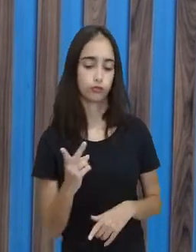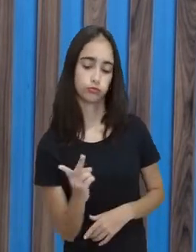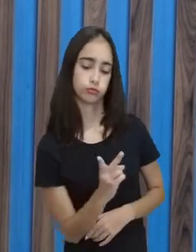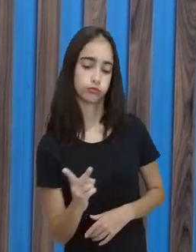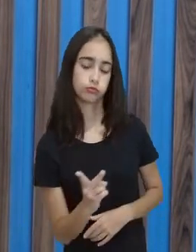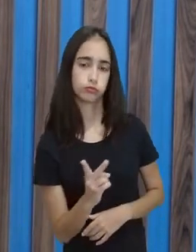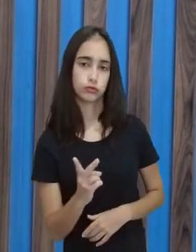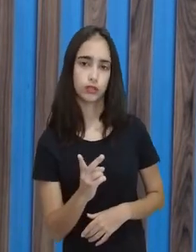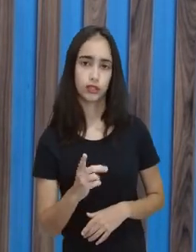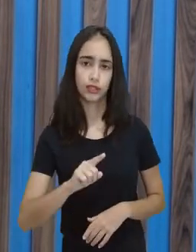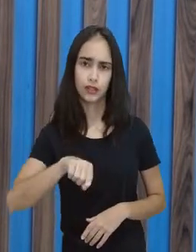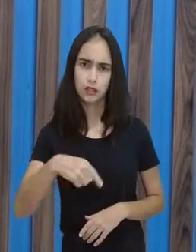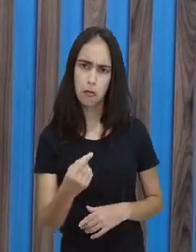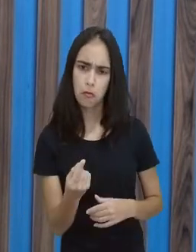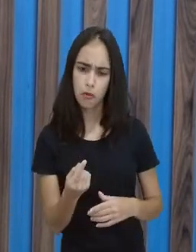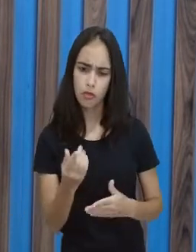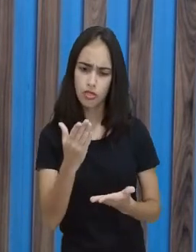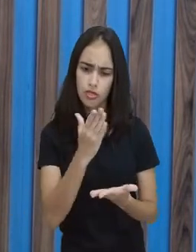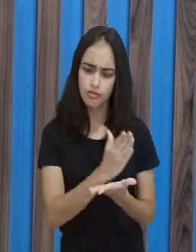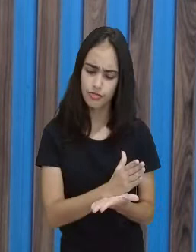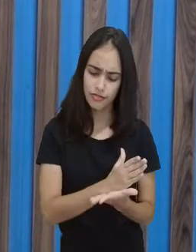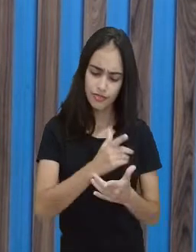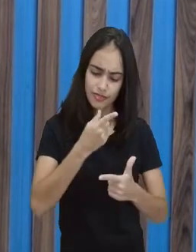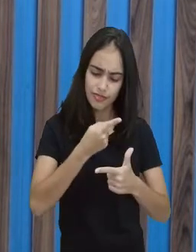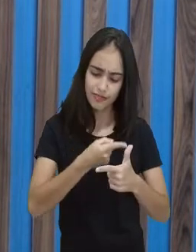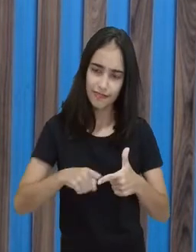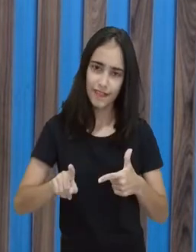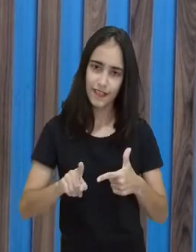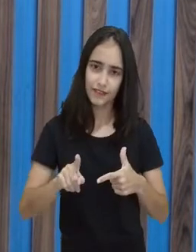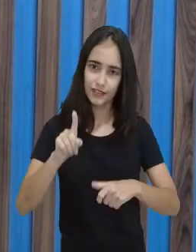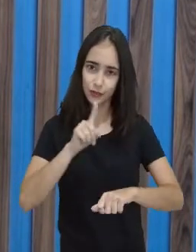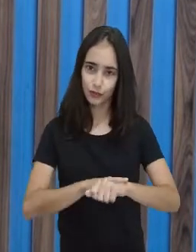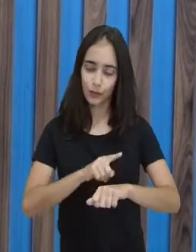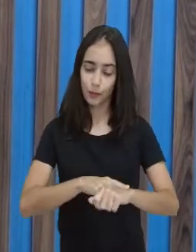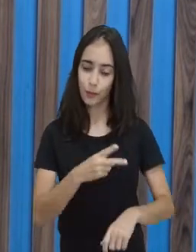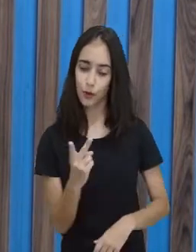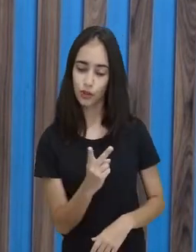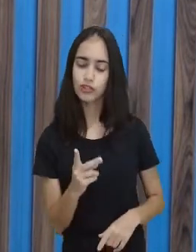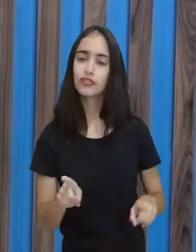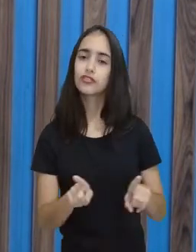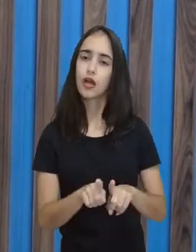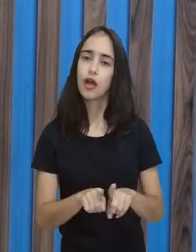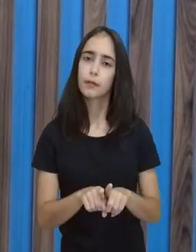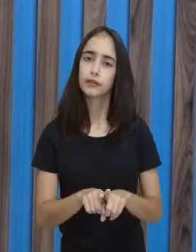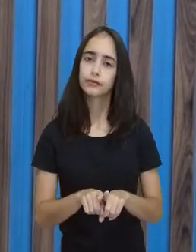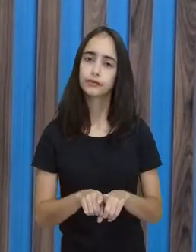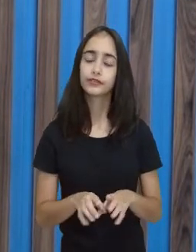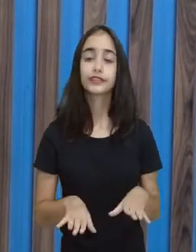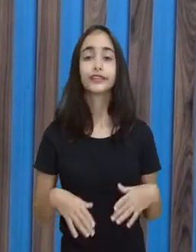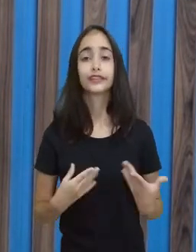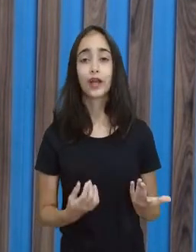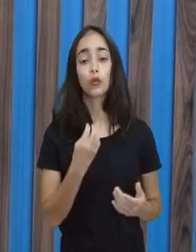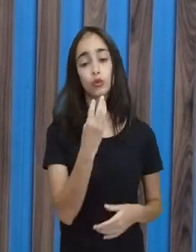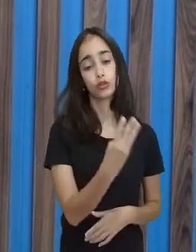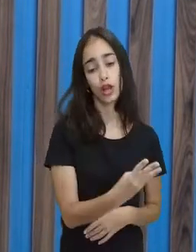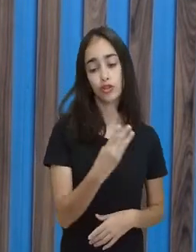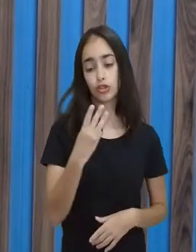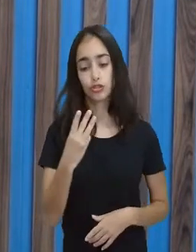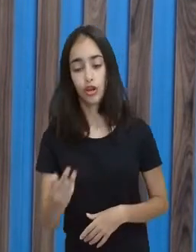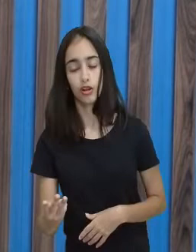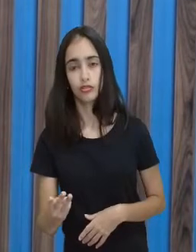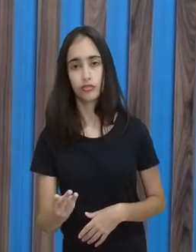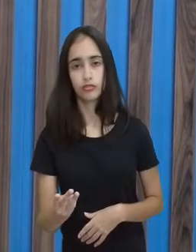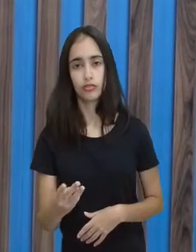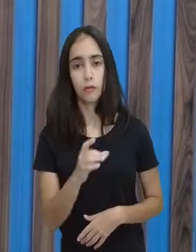eu dividi o tempo por dois também. Então, seis dividido por dois dá três. Três o quê? Três para cada um.